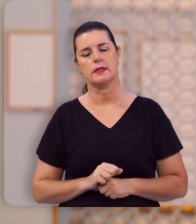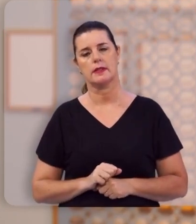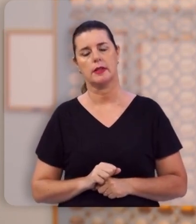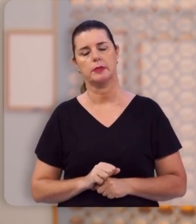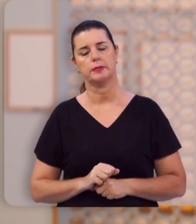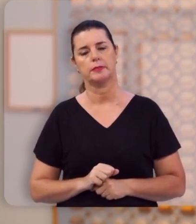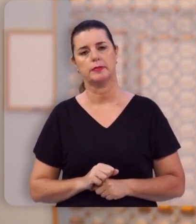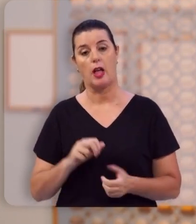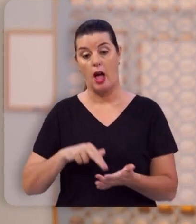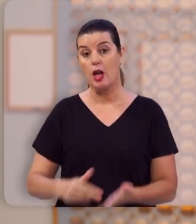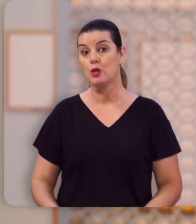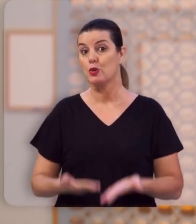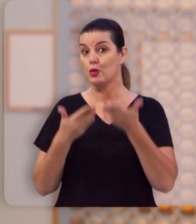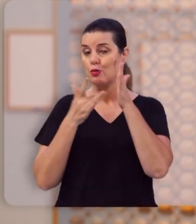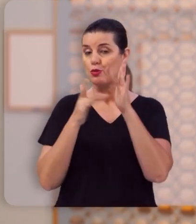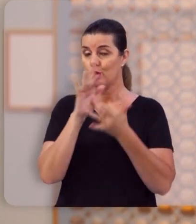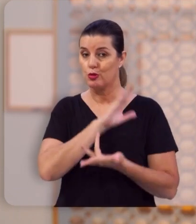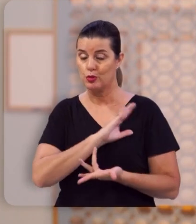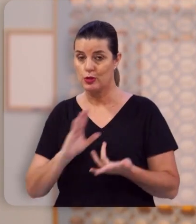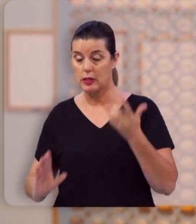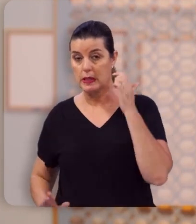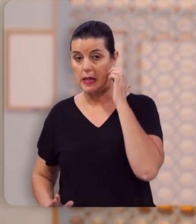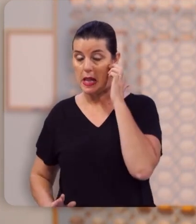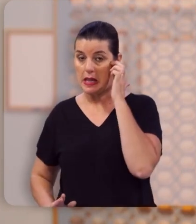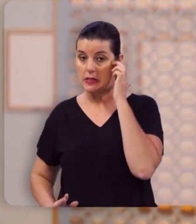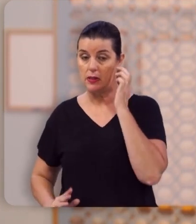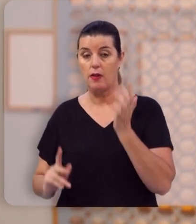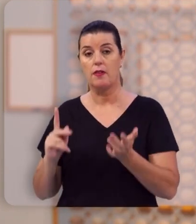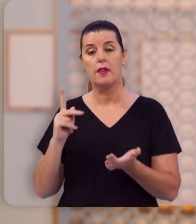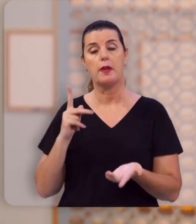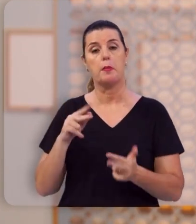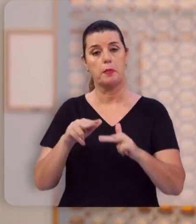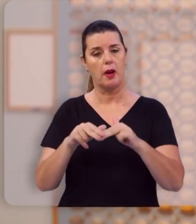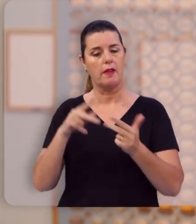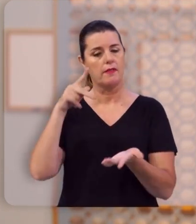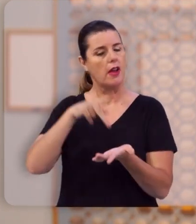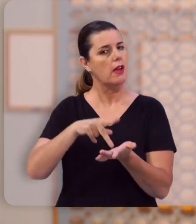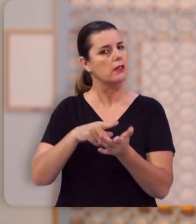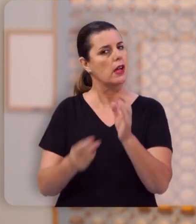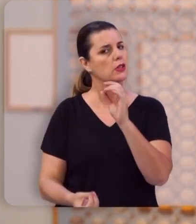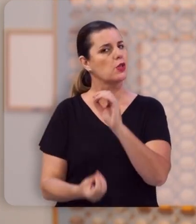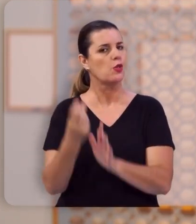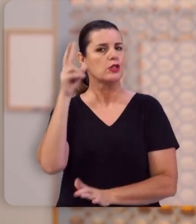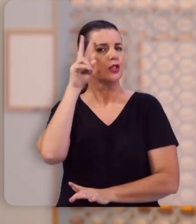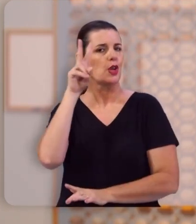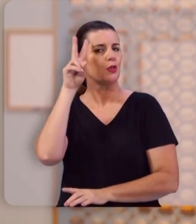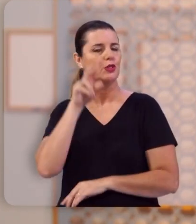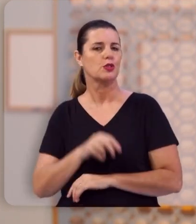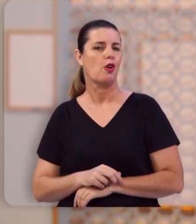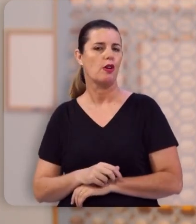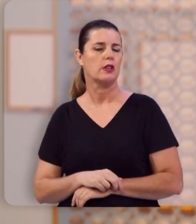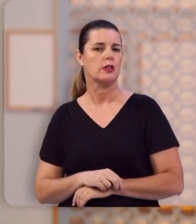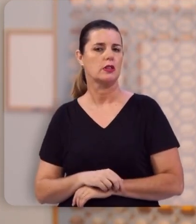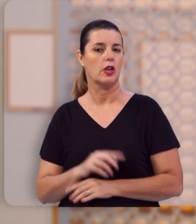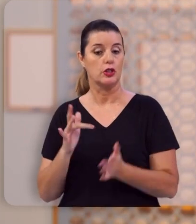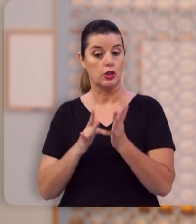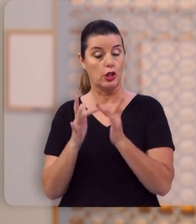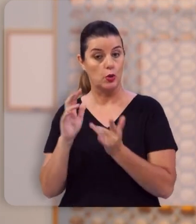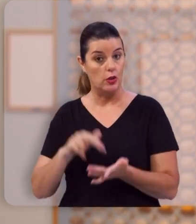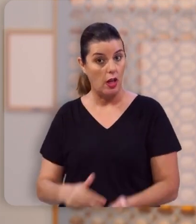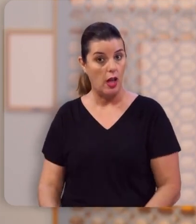A ressurreição de Cristo é um fato histórico e incontroverso. Ele